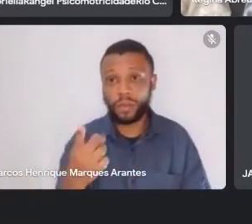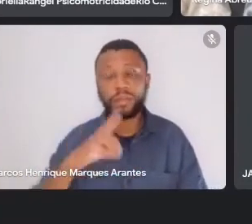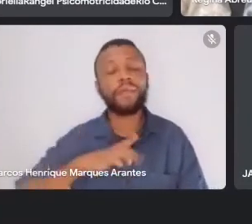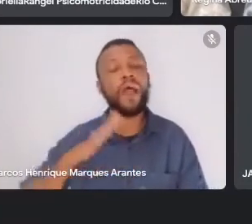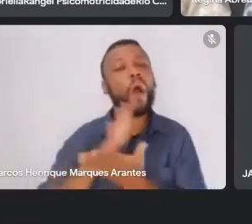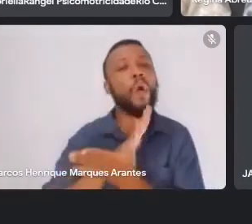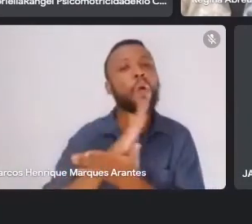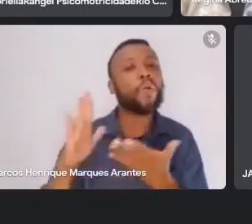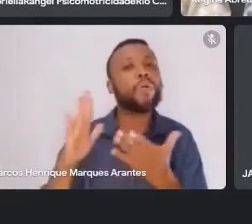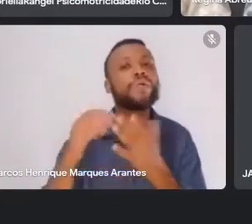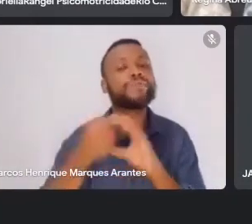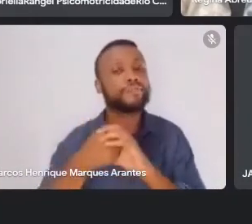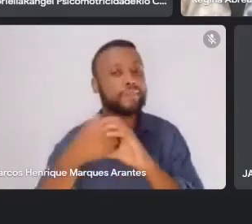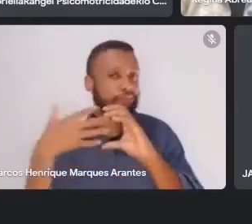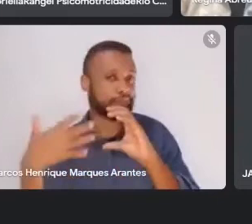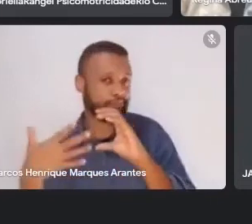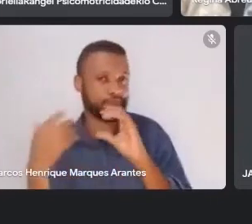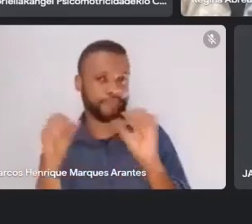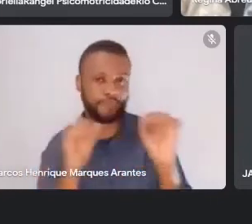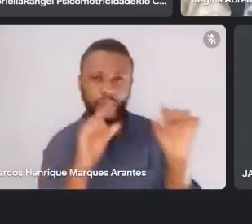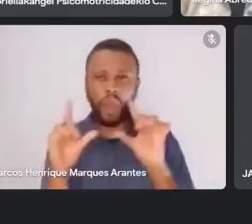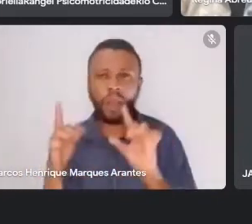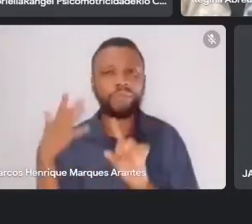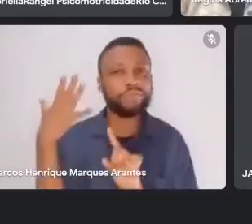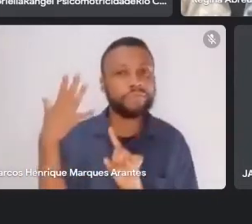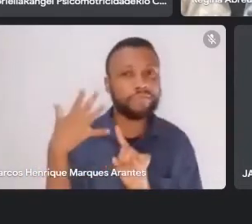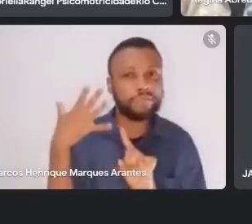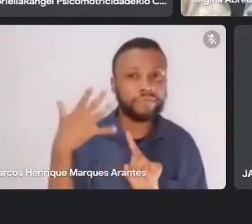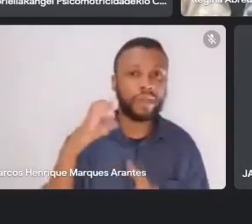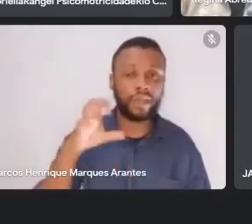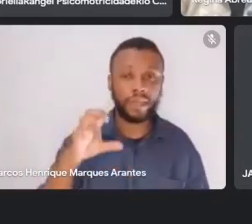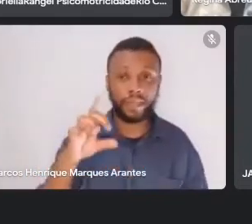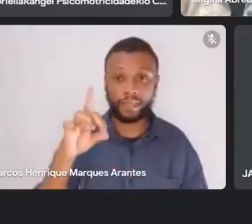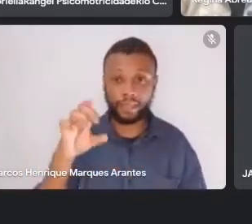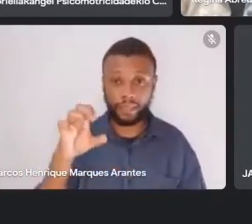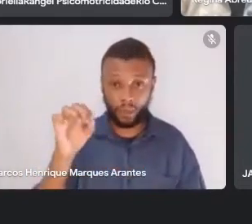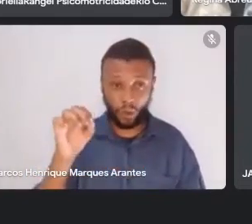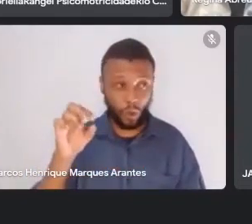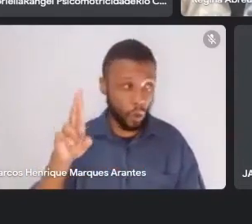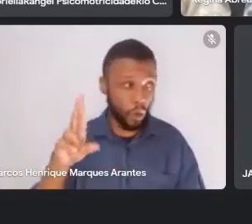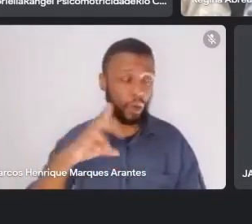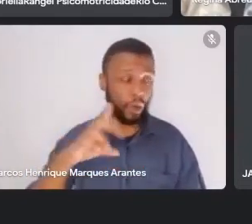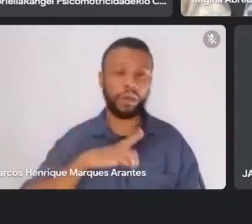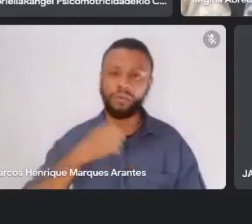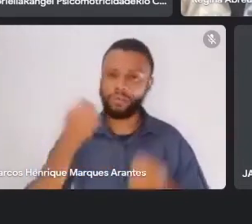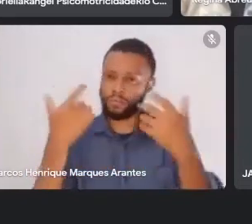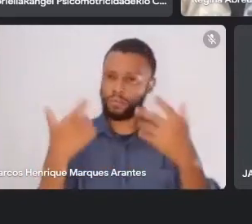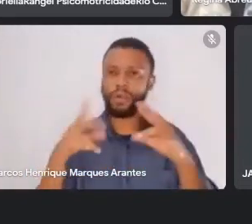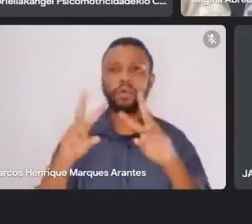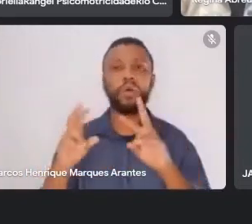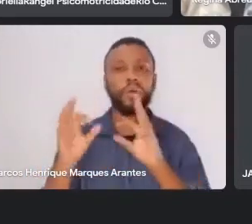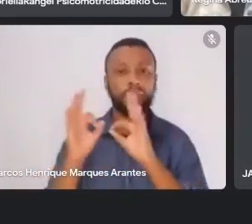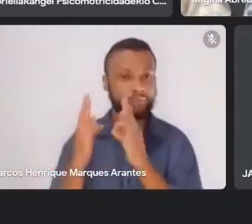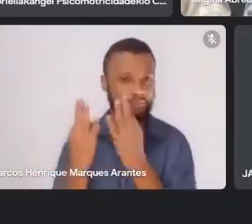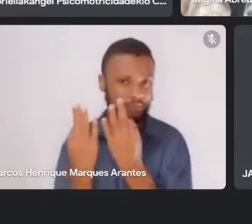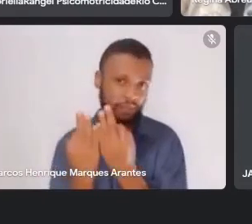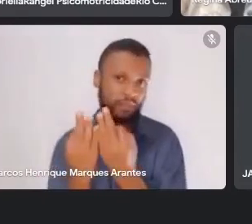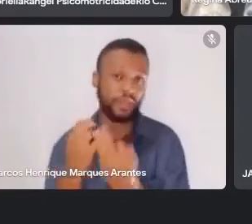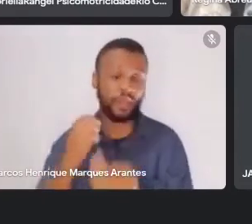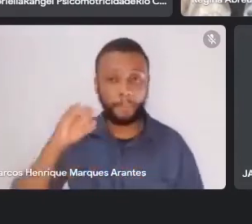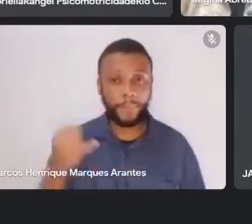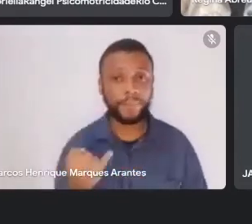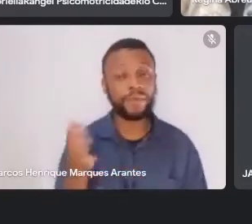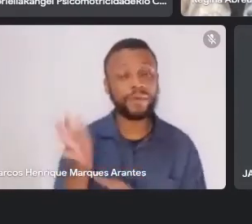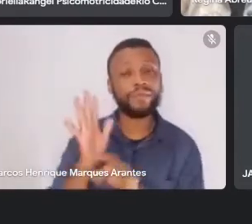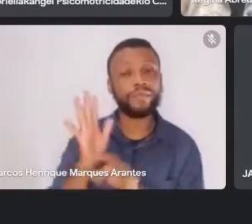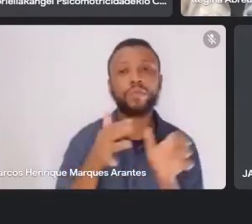alguns takes, pequenas falas do Edeor, quando ele fala sobre a família. aproveitou um vídeo, uma entrevista que